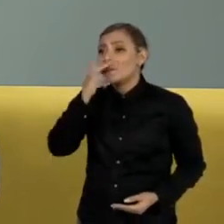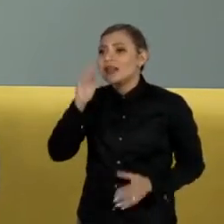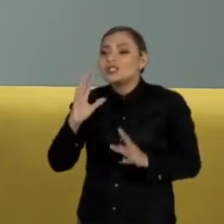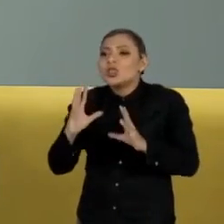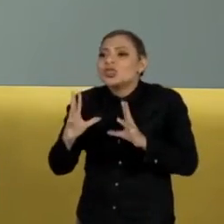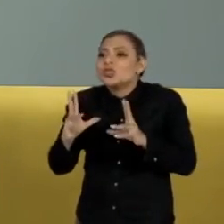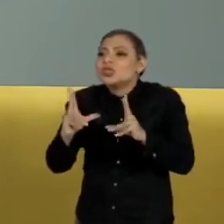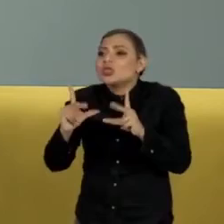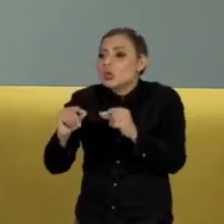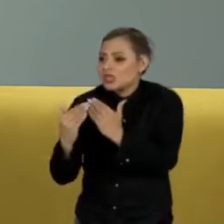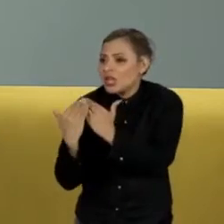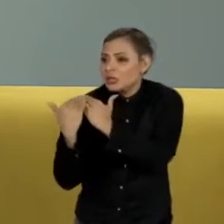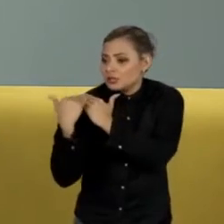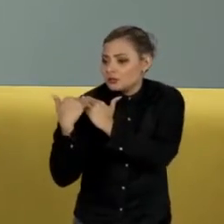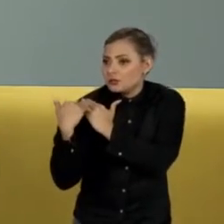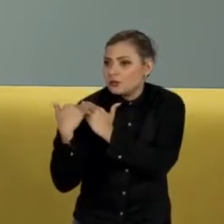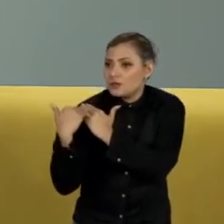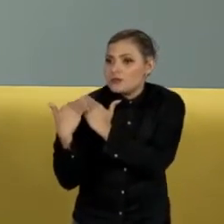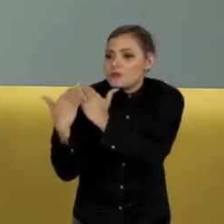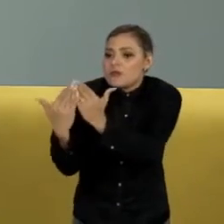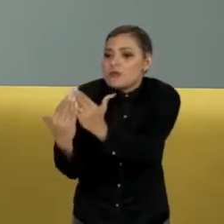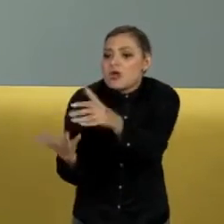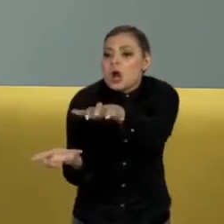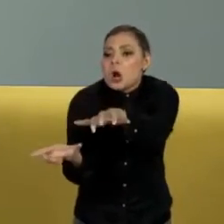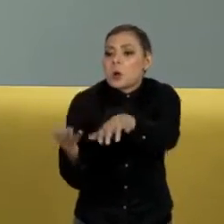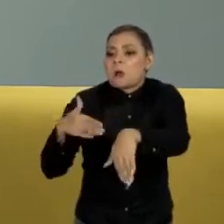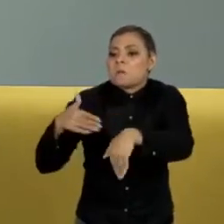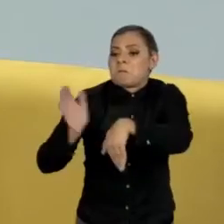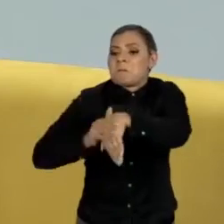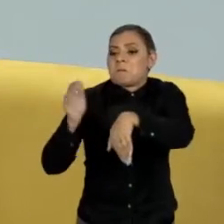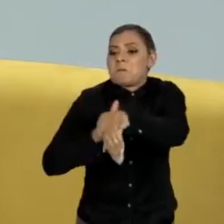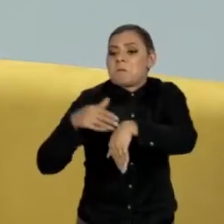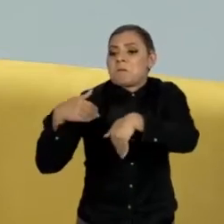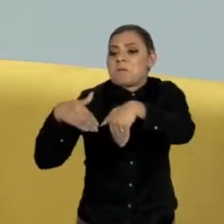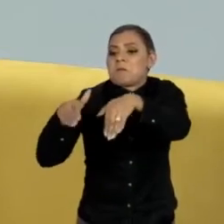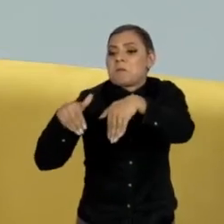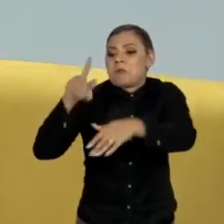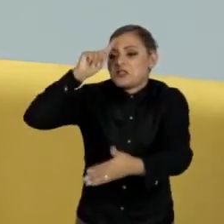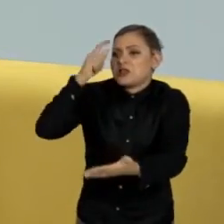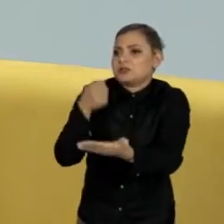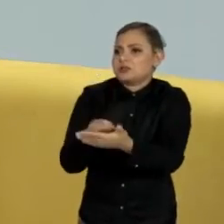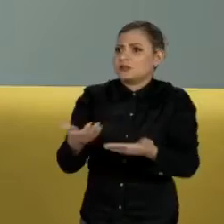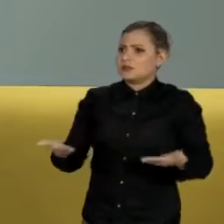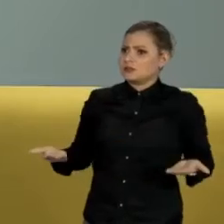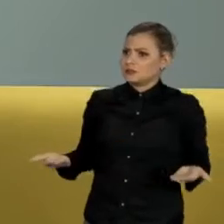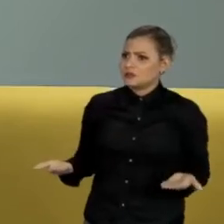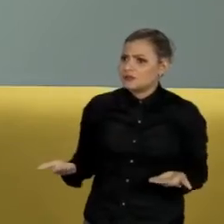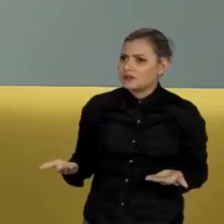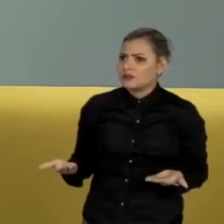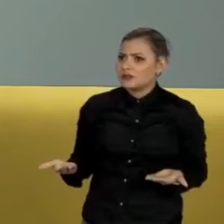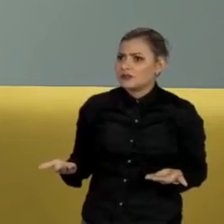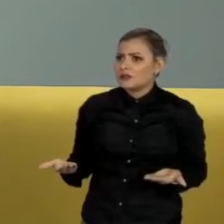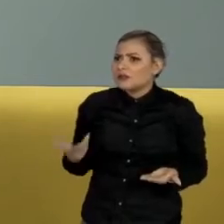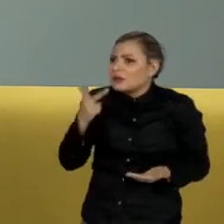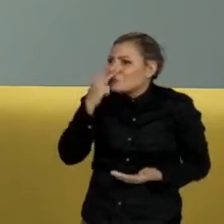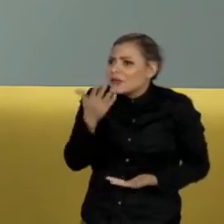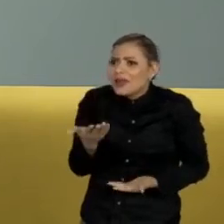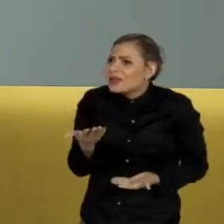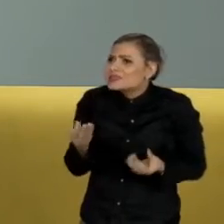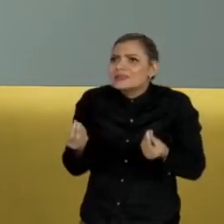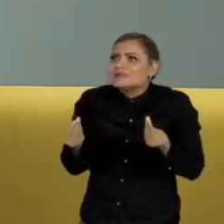tudo nas costas do Congresso e, de novo, disse, é só mudar